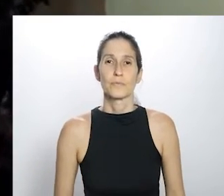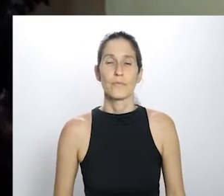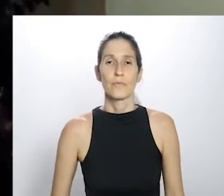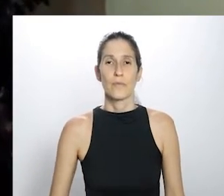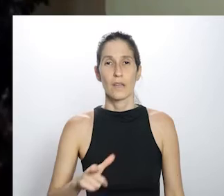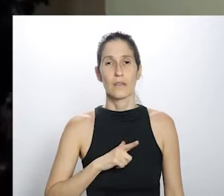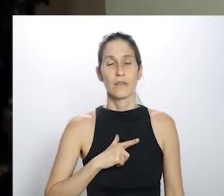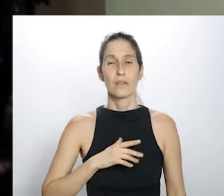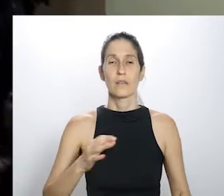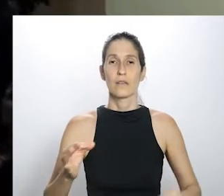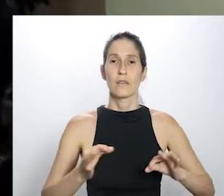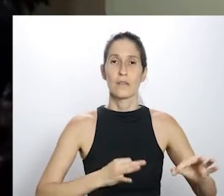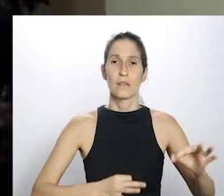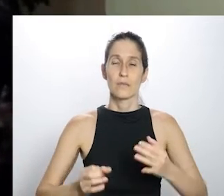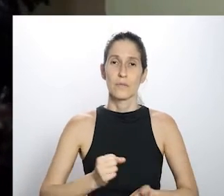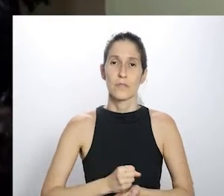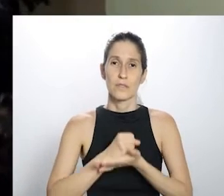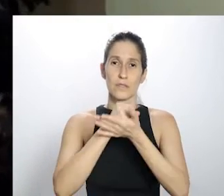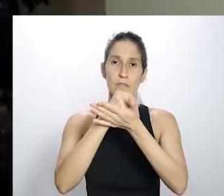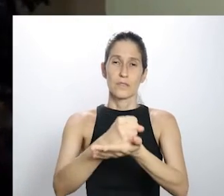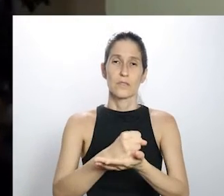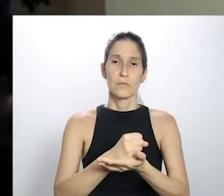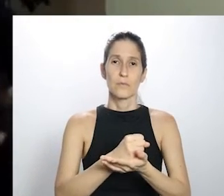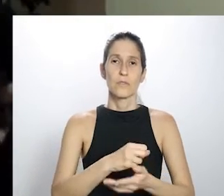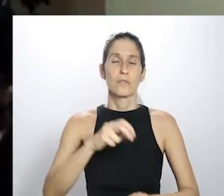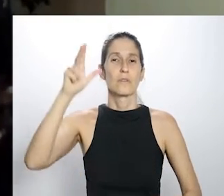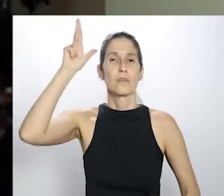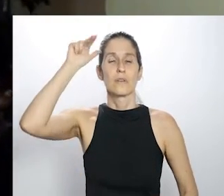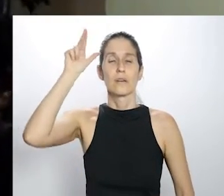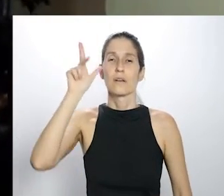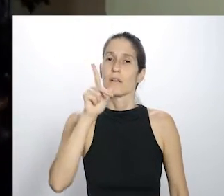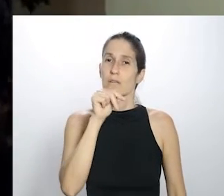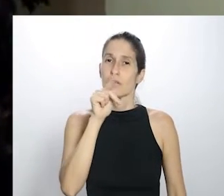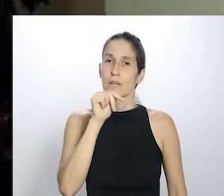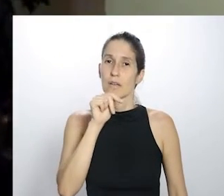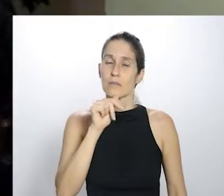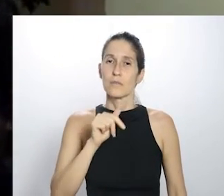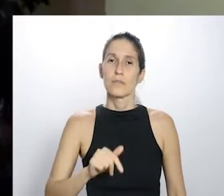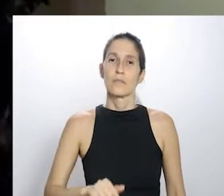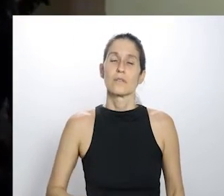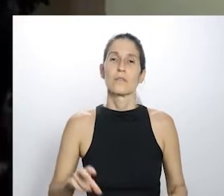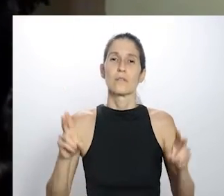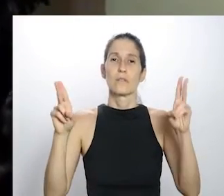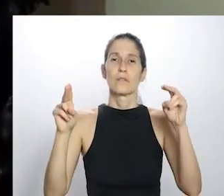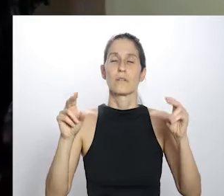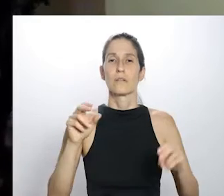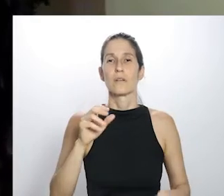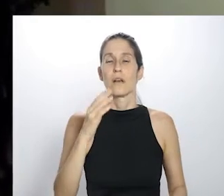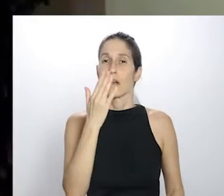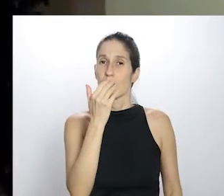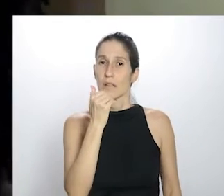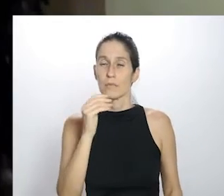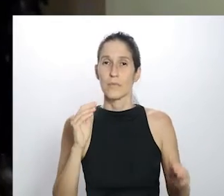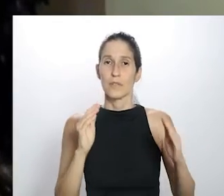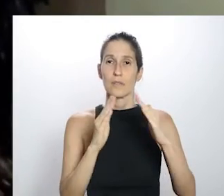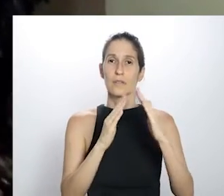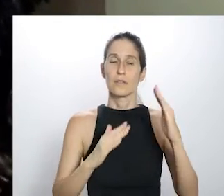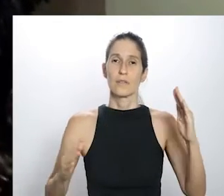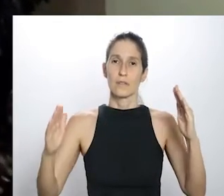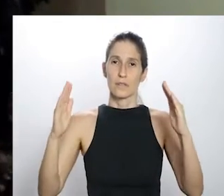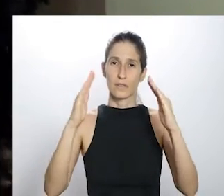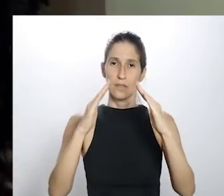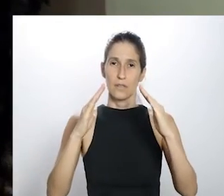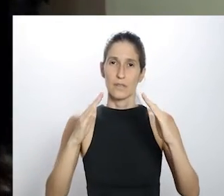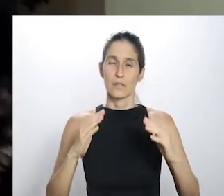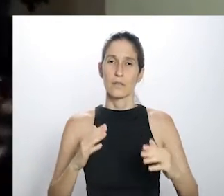esses espaços aí. A gente está com a campanha de apoio ao pessoal do Cavalo Marinho aqui de Pernambuco, que é o Alimento Terreiro. A gente